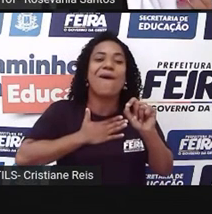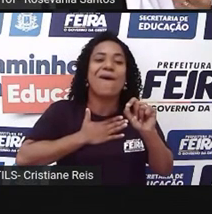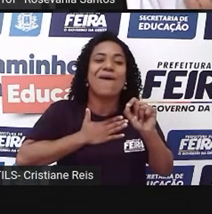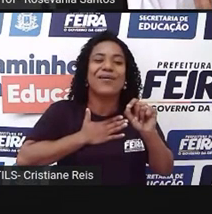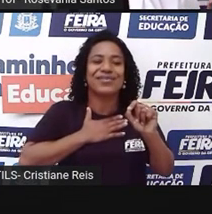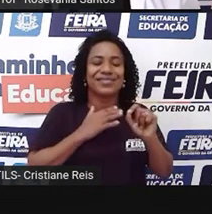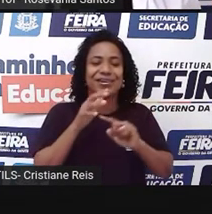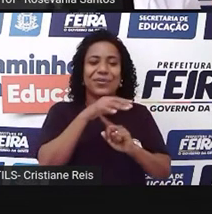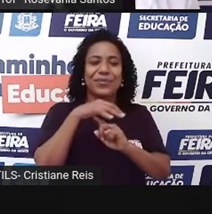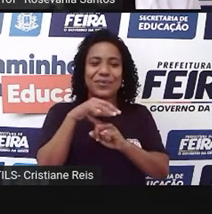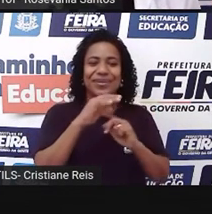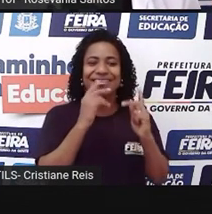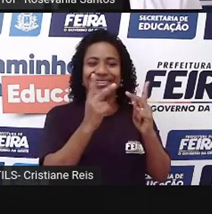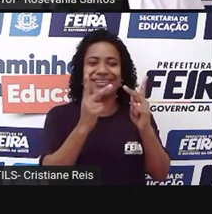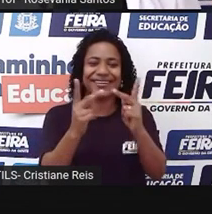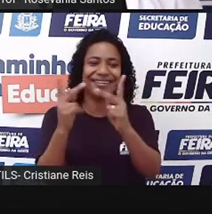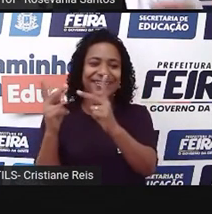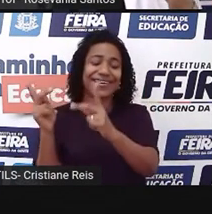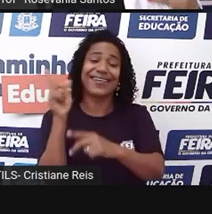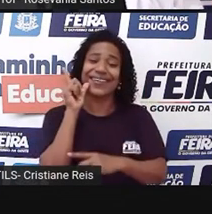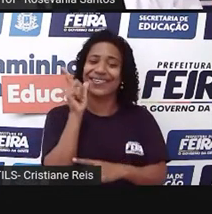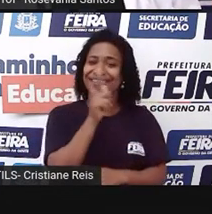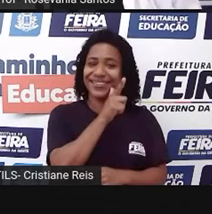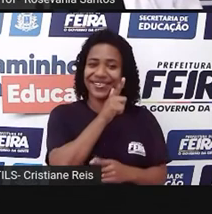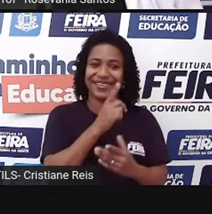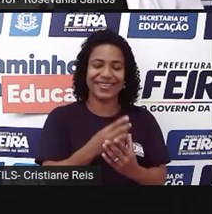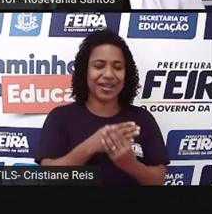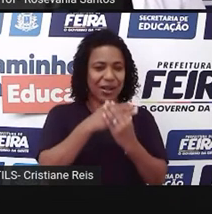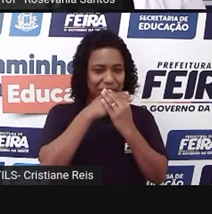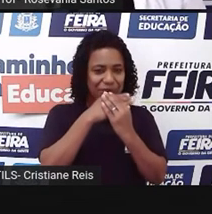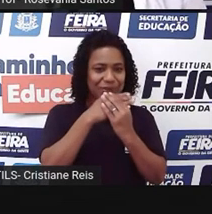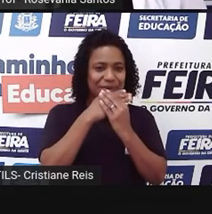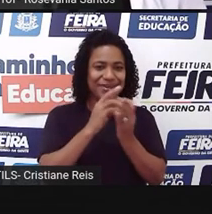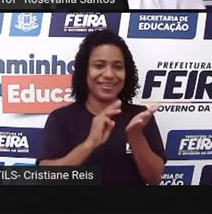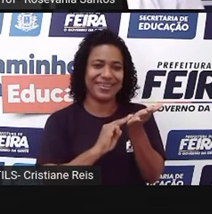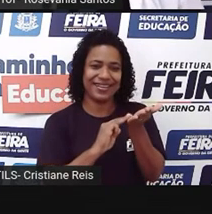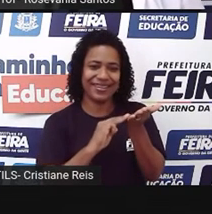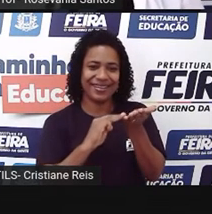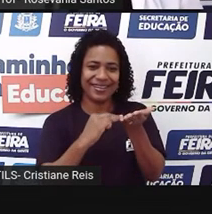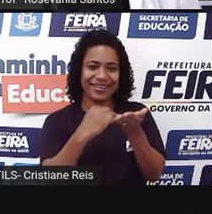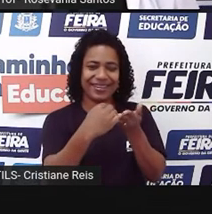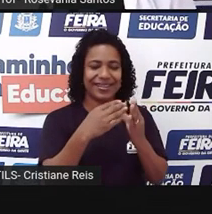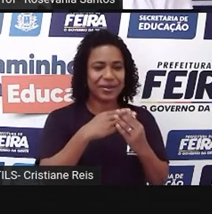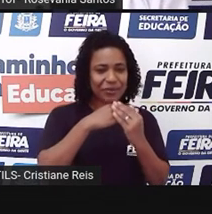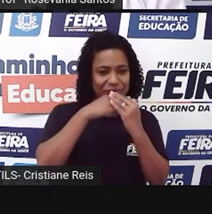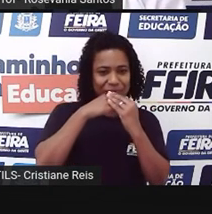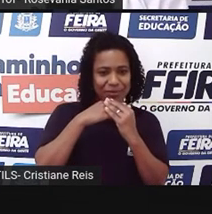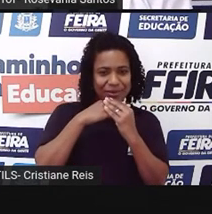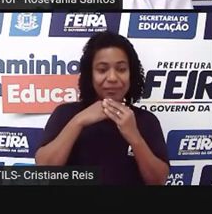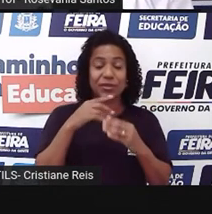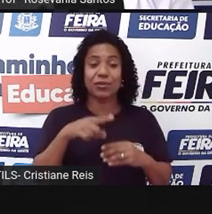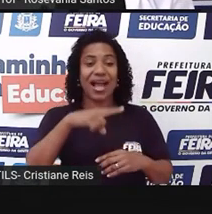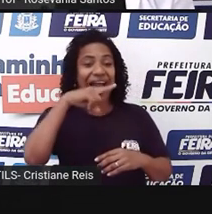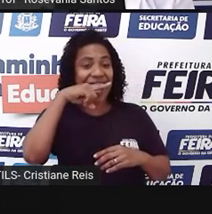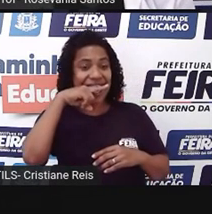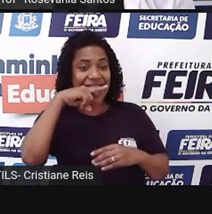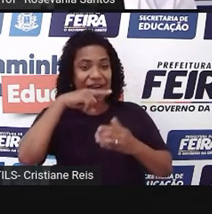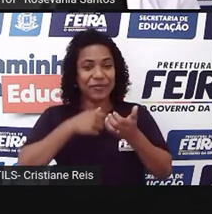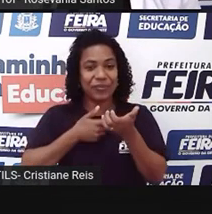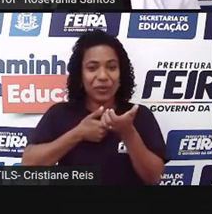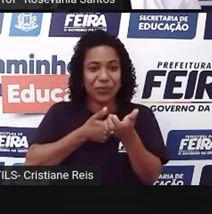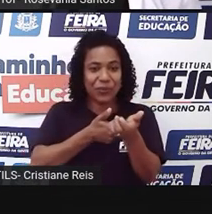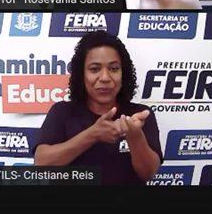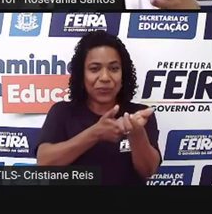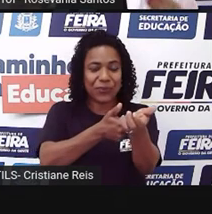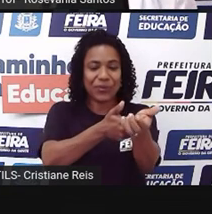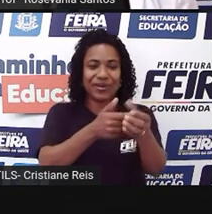né? Que é o pastel. E esse pastel nas feiras livres normalmente é acompanhado com caldo de cana.